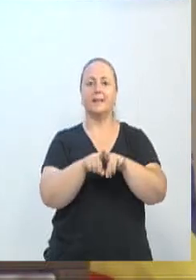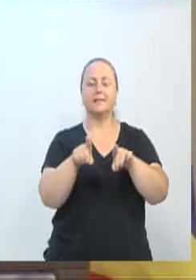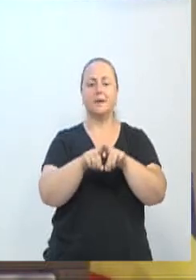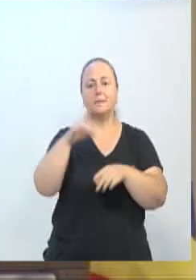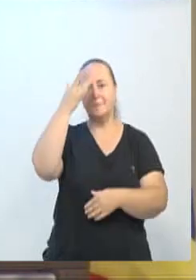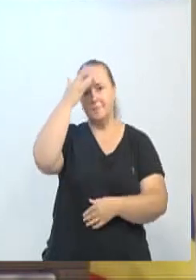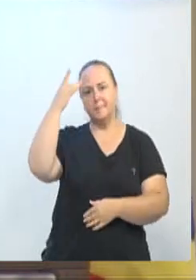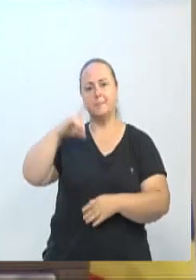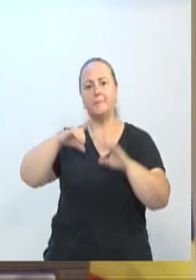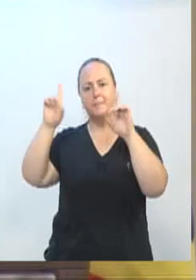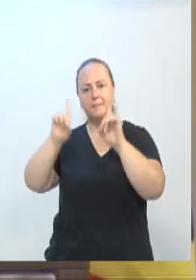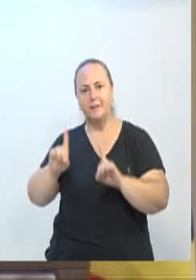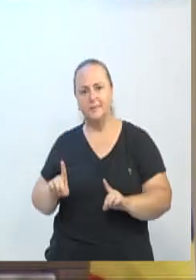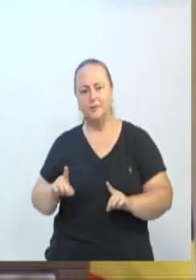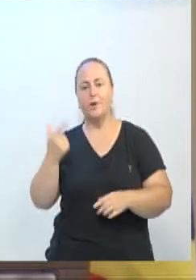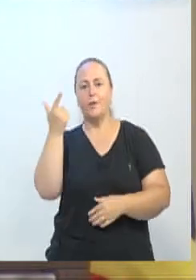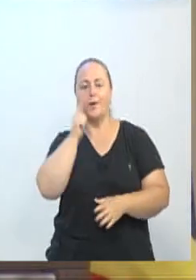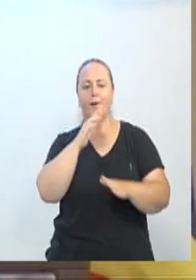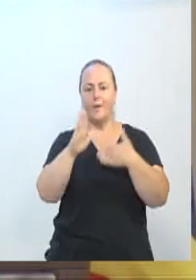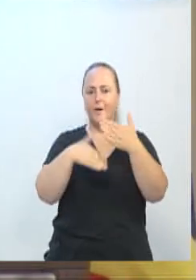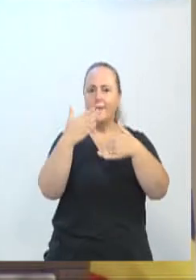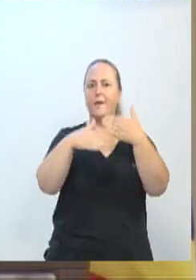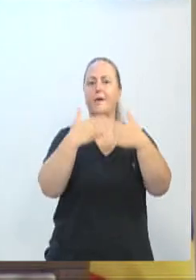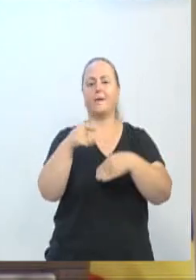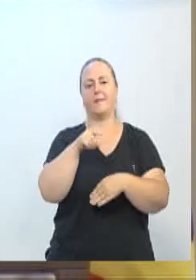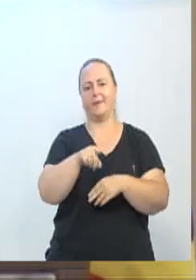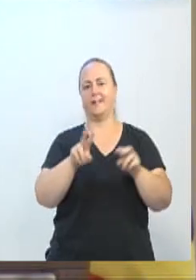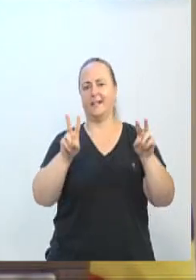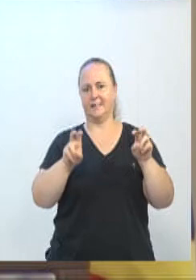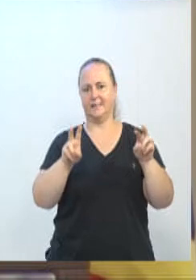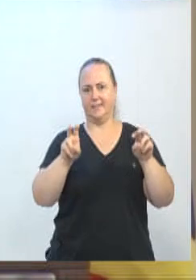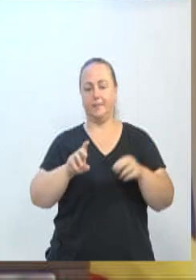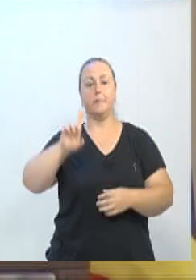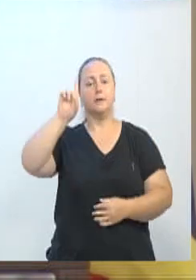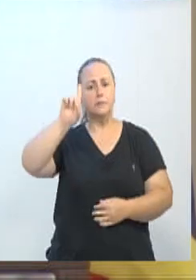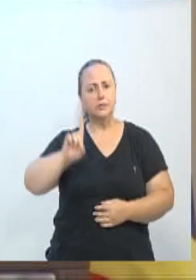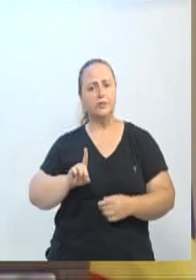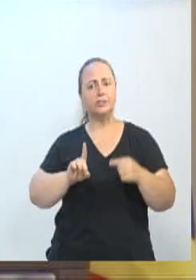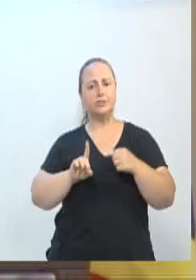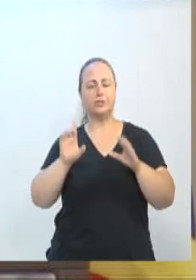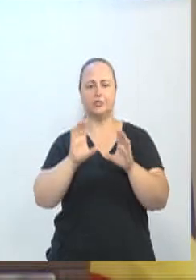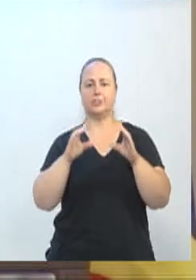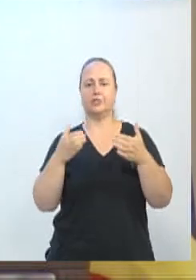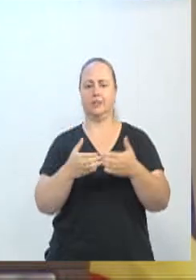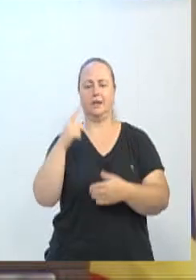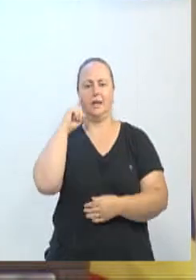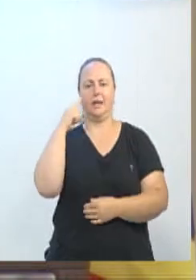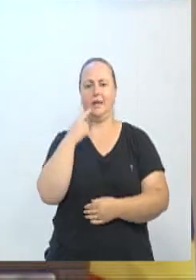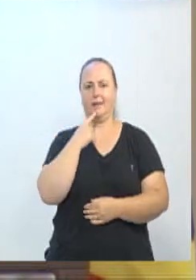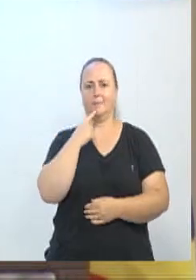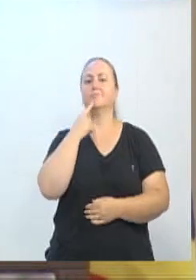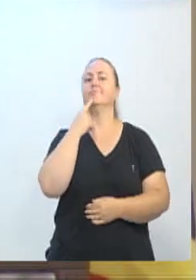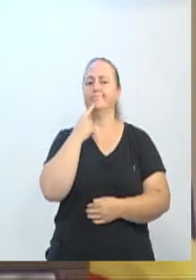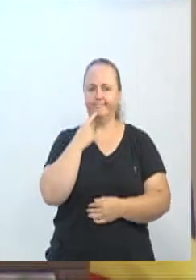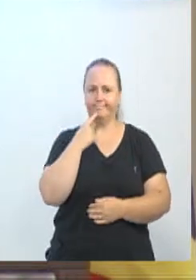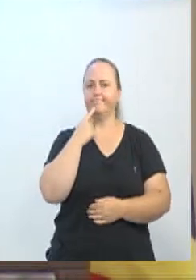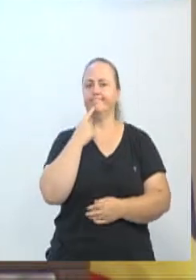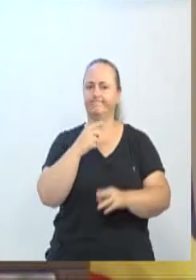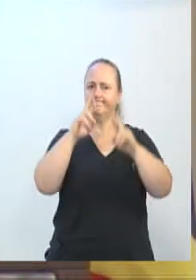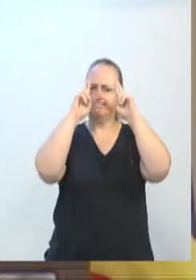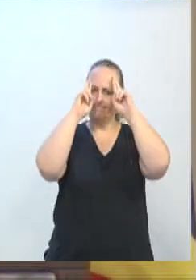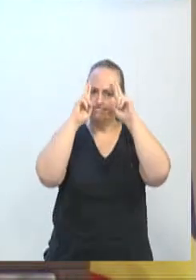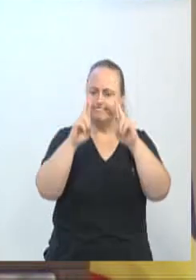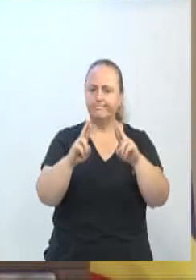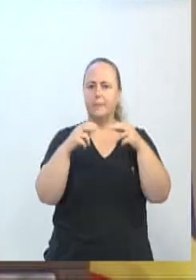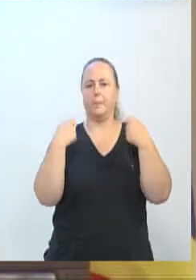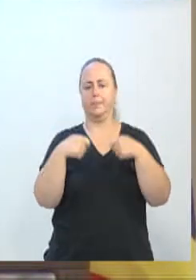deficiência, para que a gente possa avançar nesse assunto. É um direito da comunidade surda que precisa ser respeitado, e que